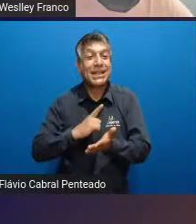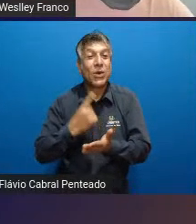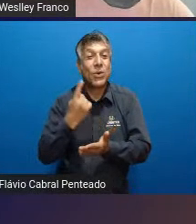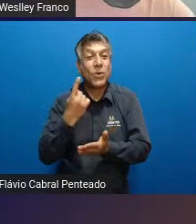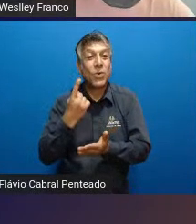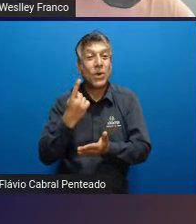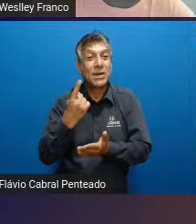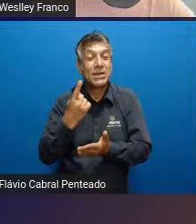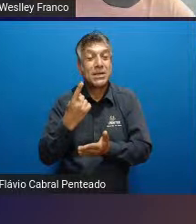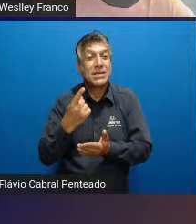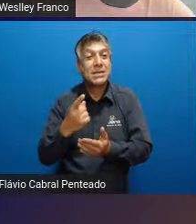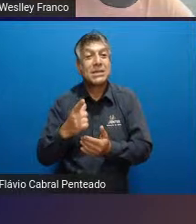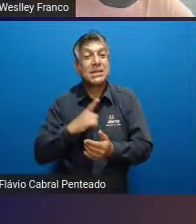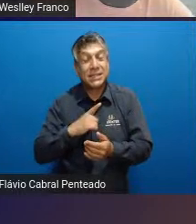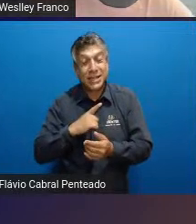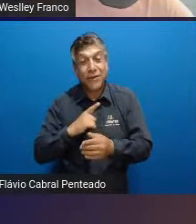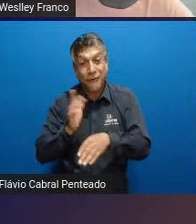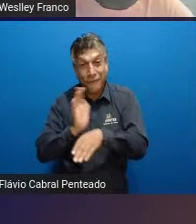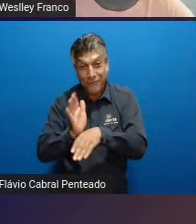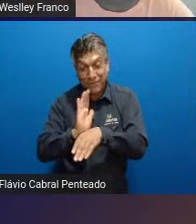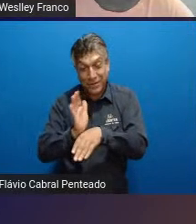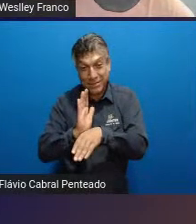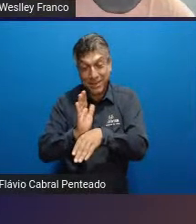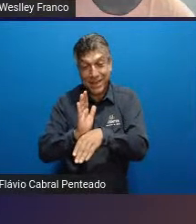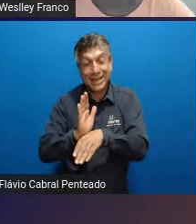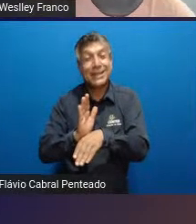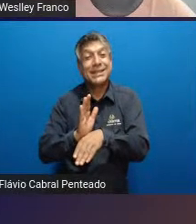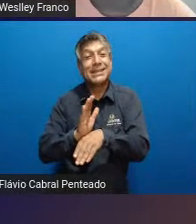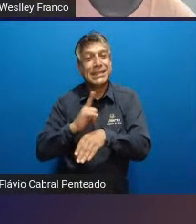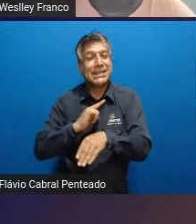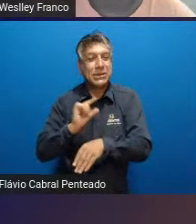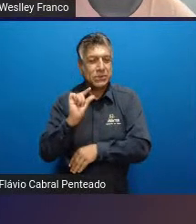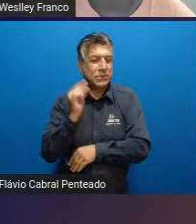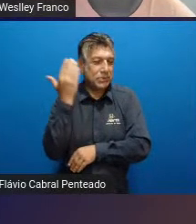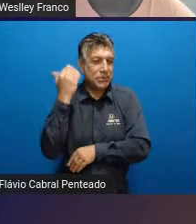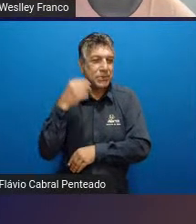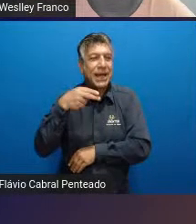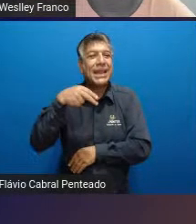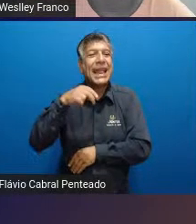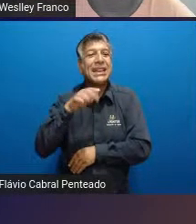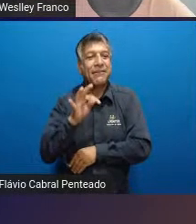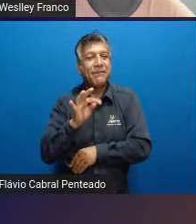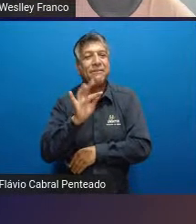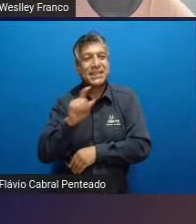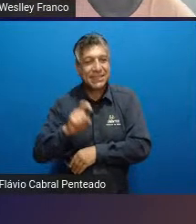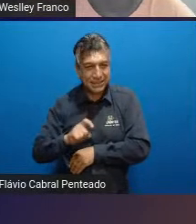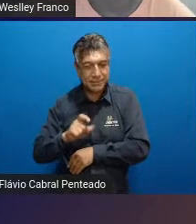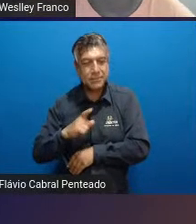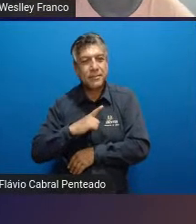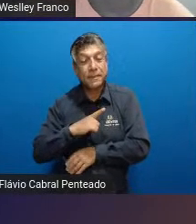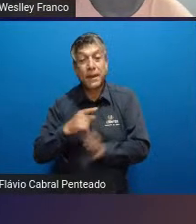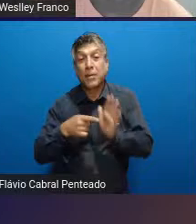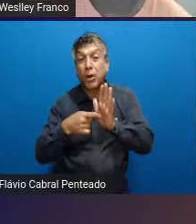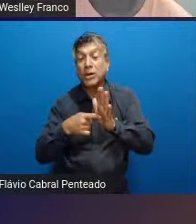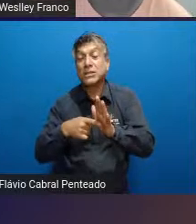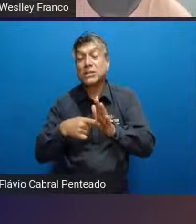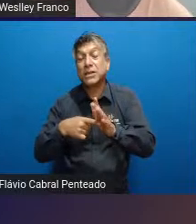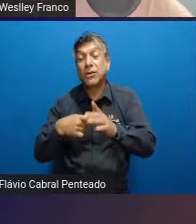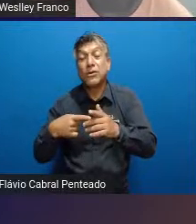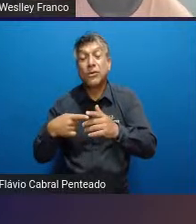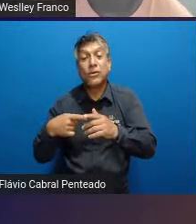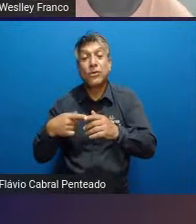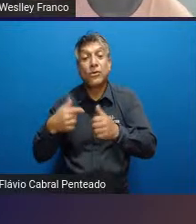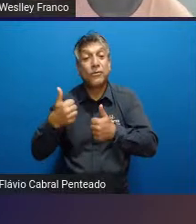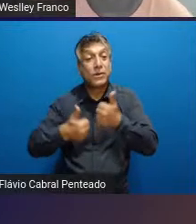uma série na Netflix também que eu assisti faz pouco tempo na onde fala sobre o futebol né o